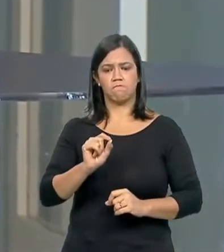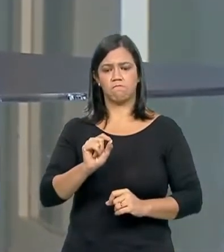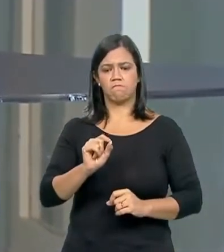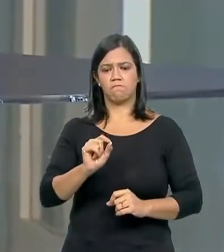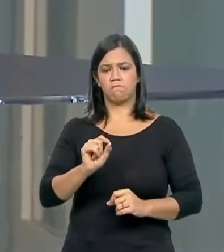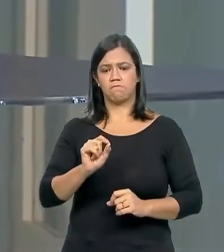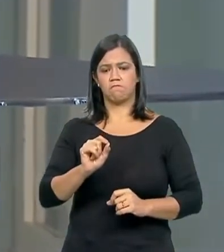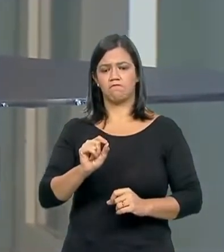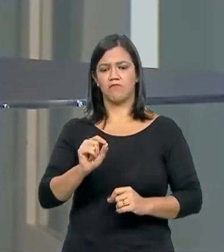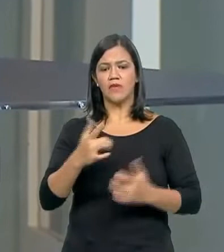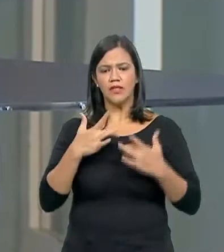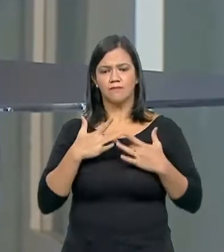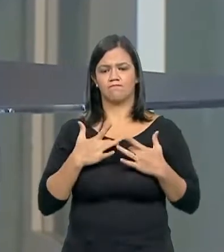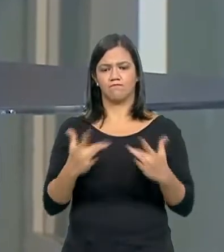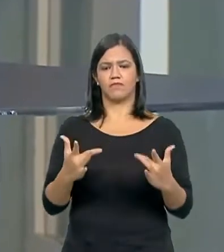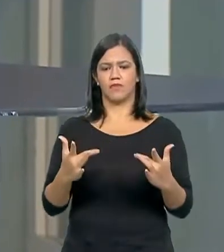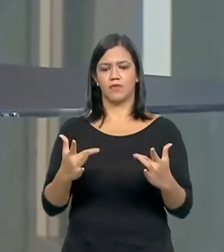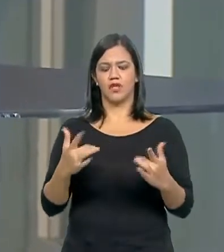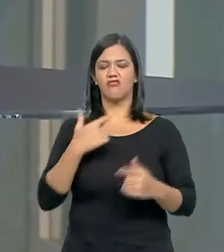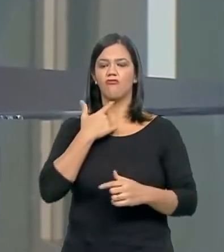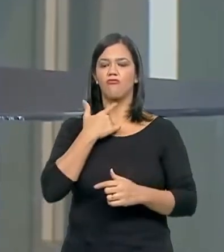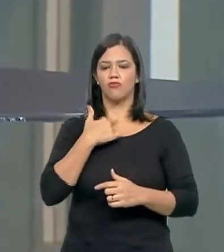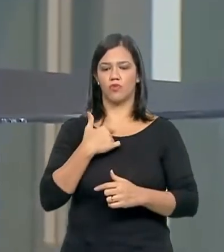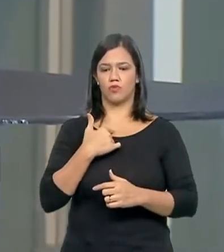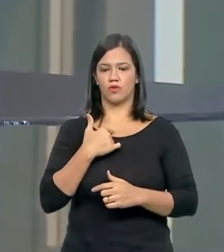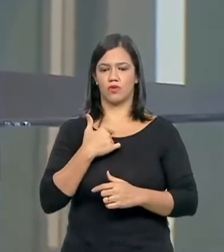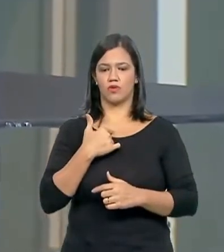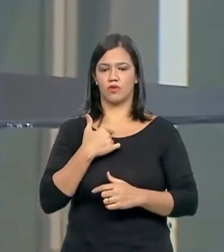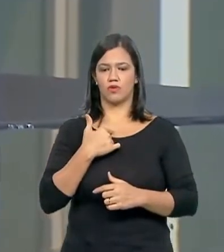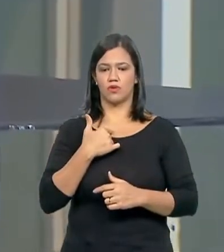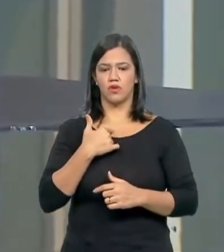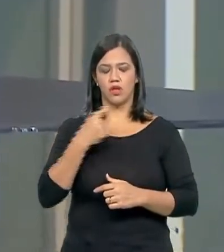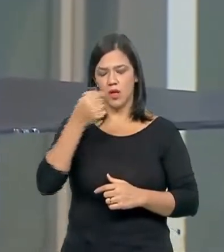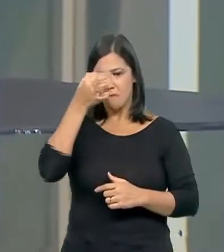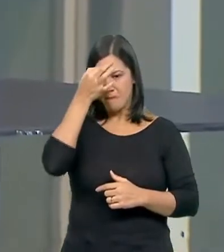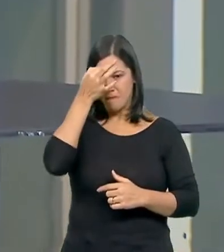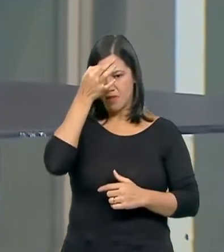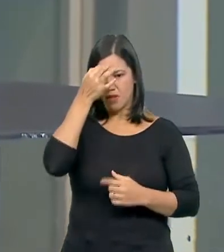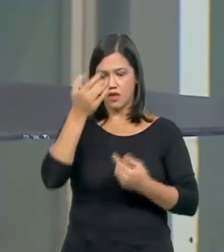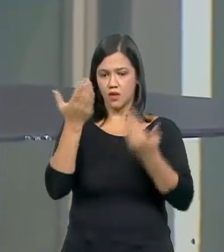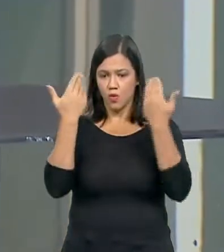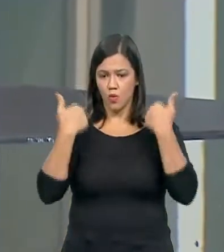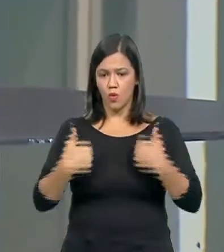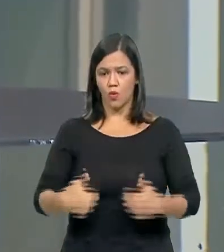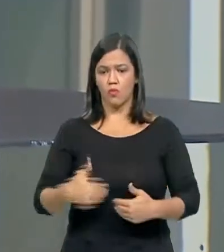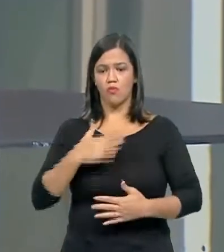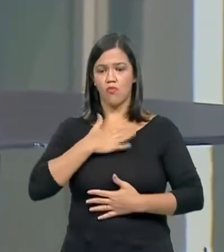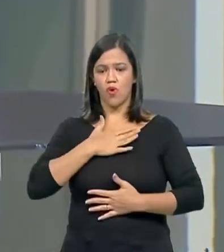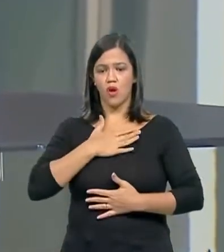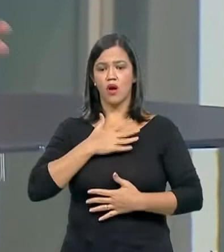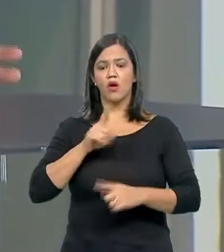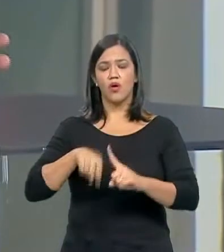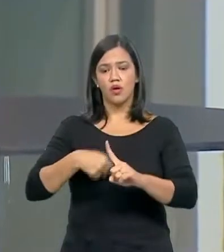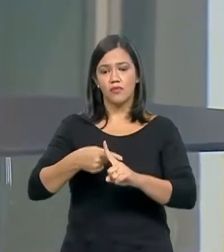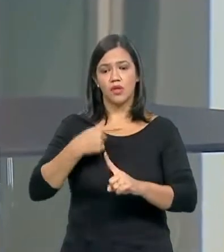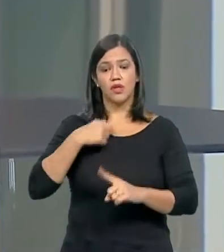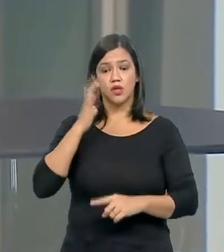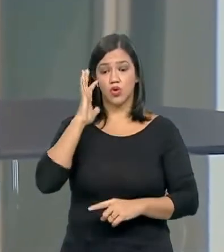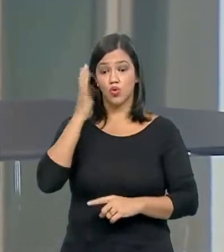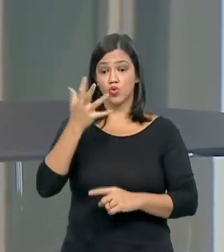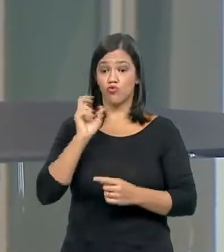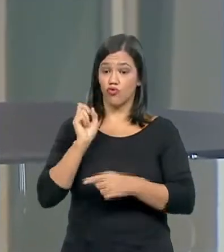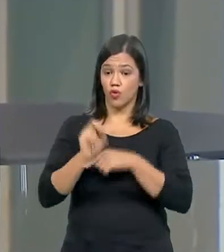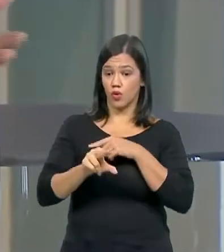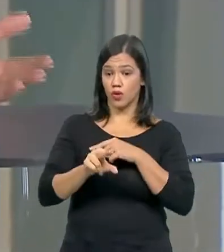entrega. de entrega mental, corporal ao que você decidiu fazer.